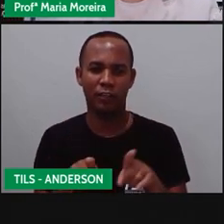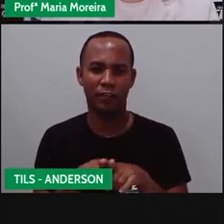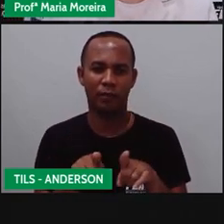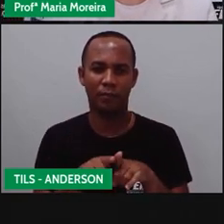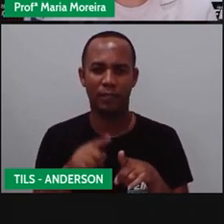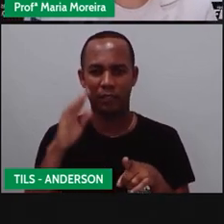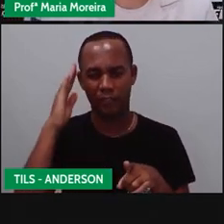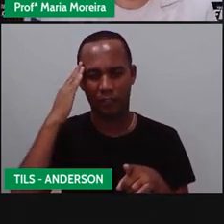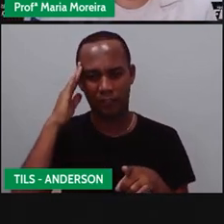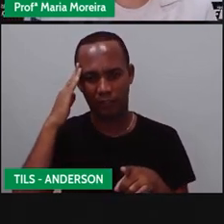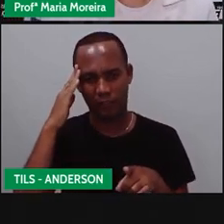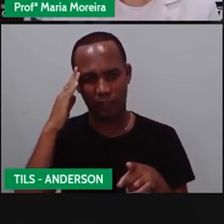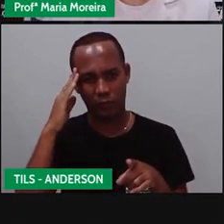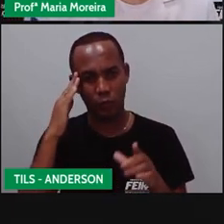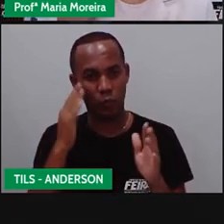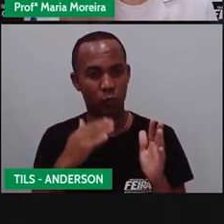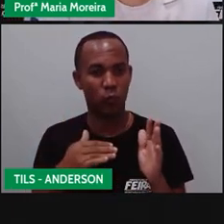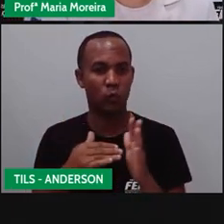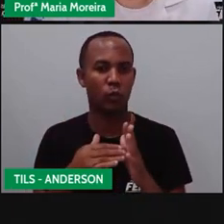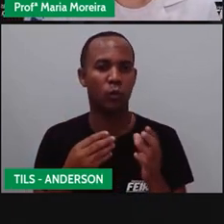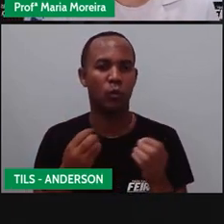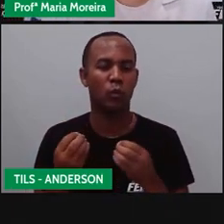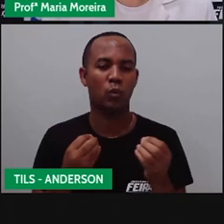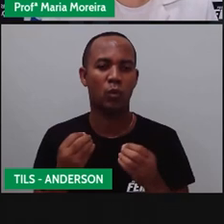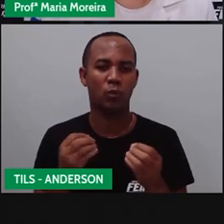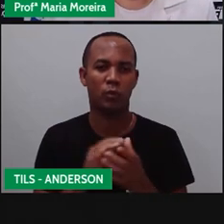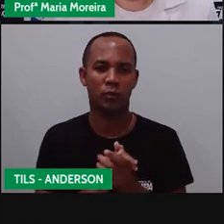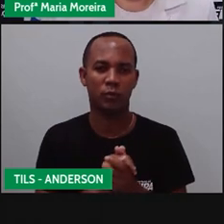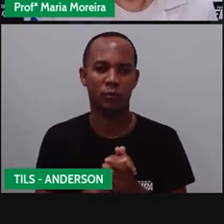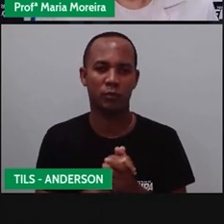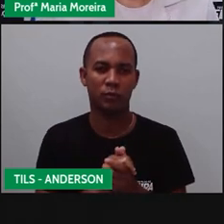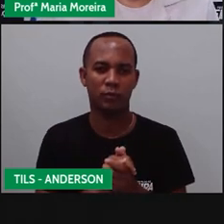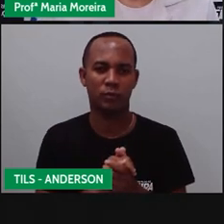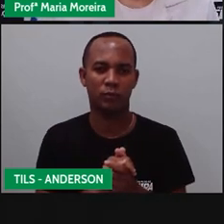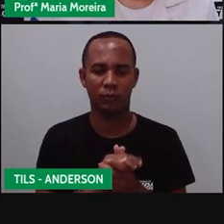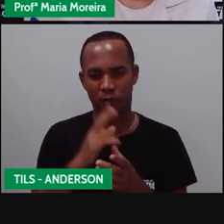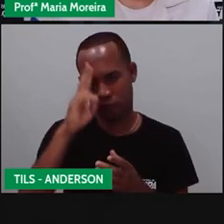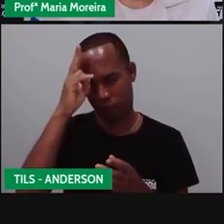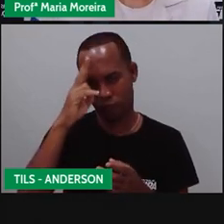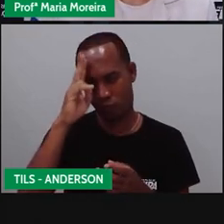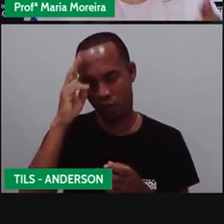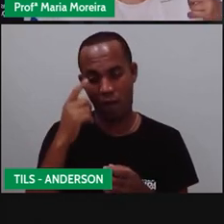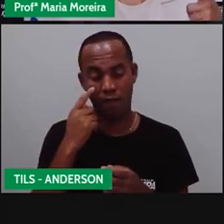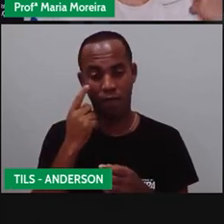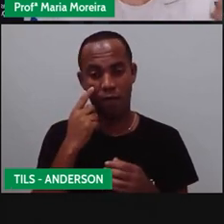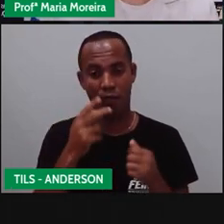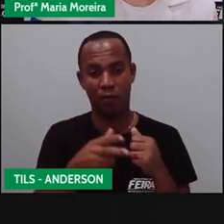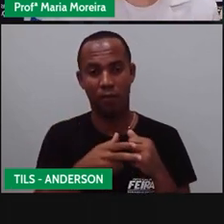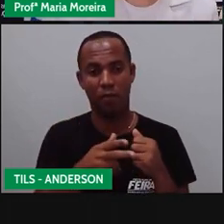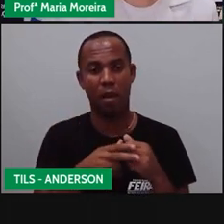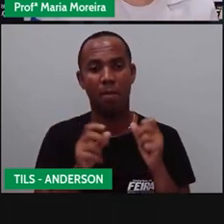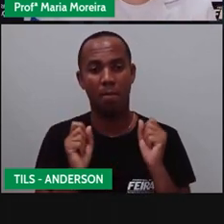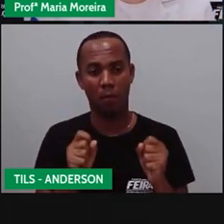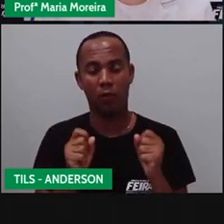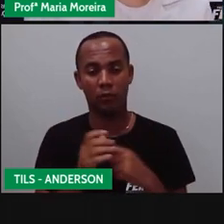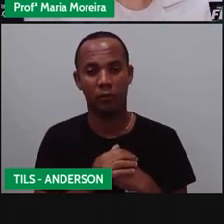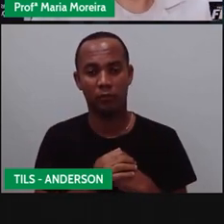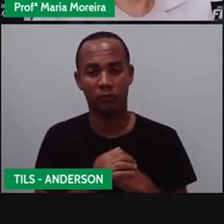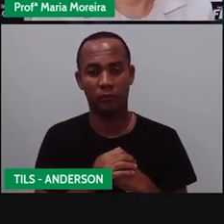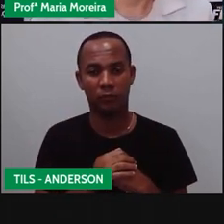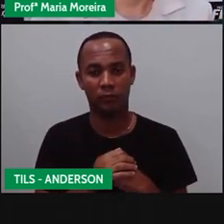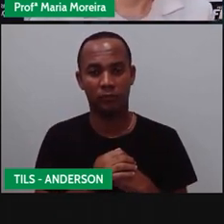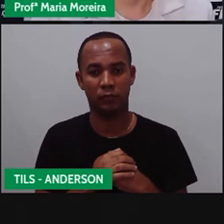linguagem aí não verbal e transcrever, escrever essa história verbal para a gente. Você pode tentar em casa, viu, Anderson?